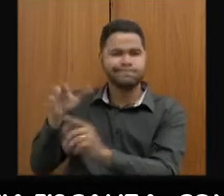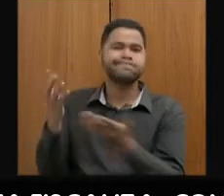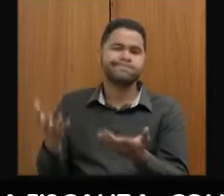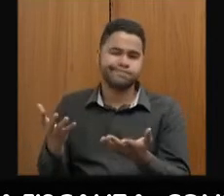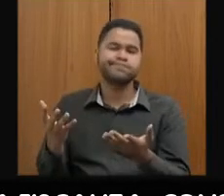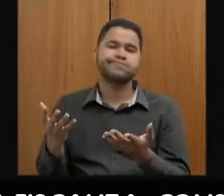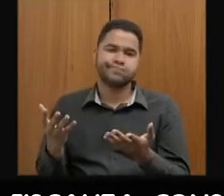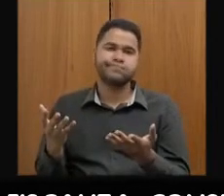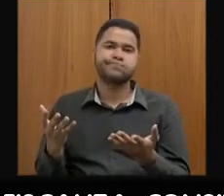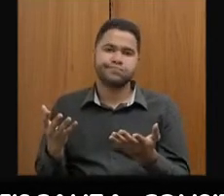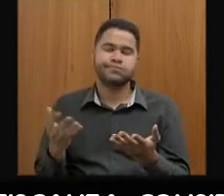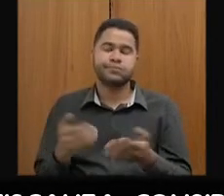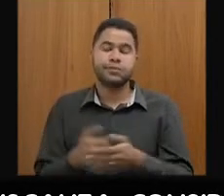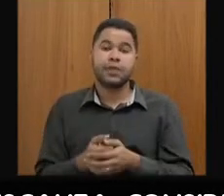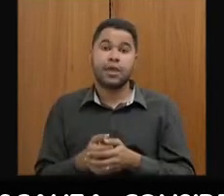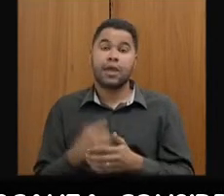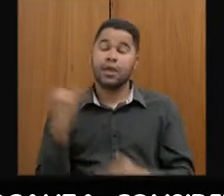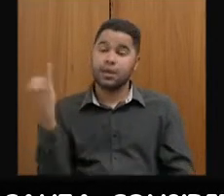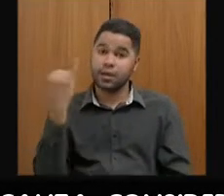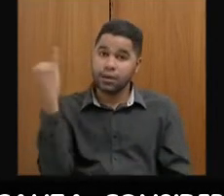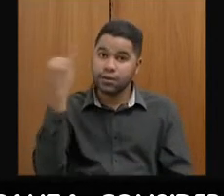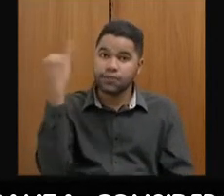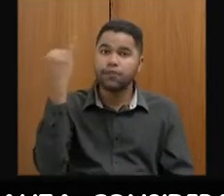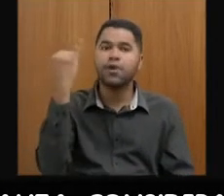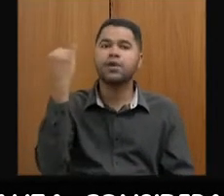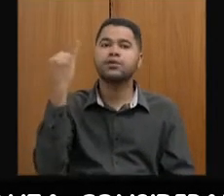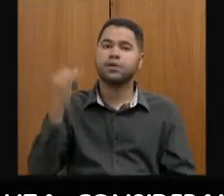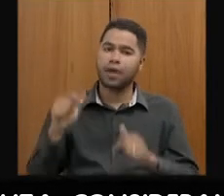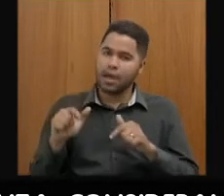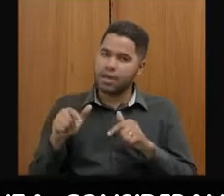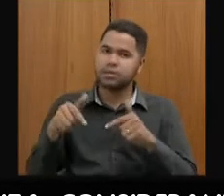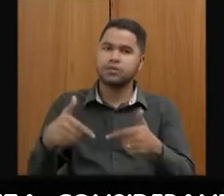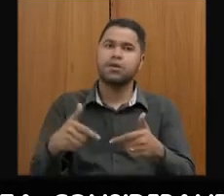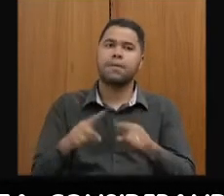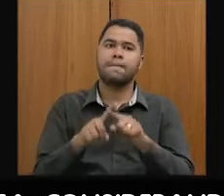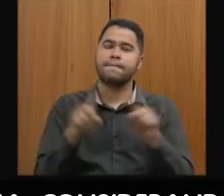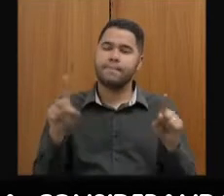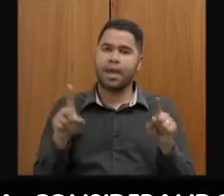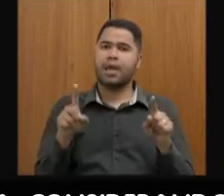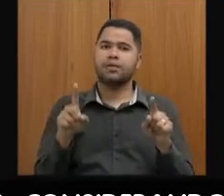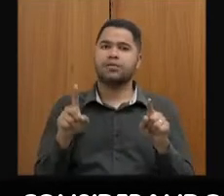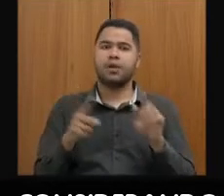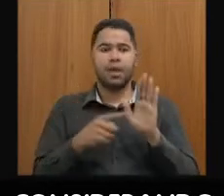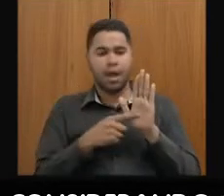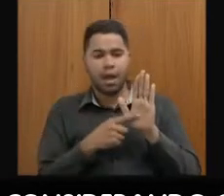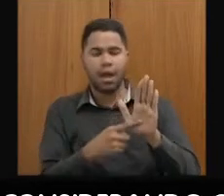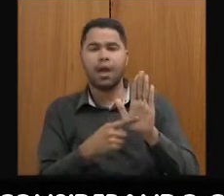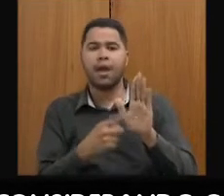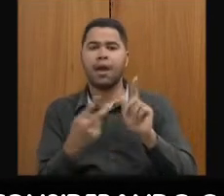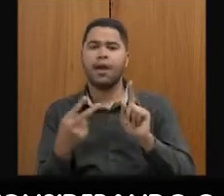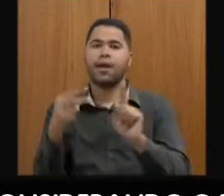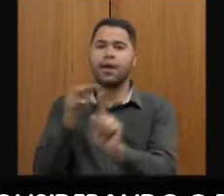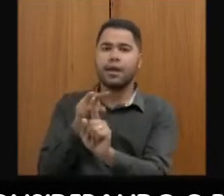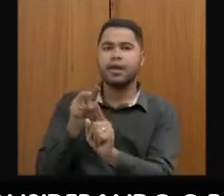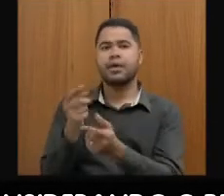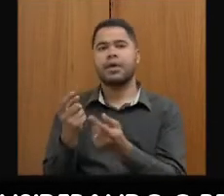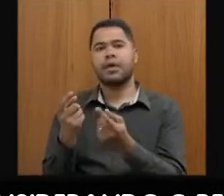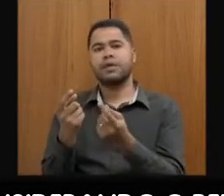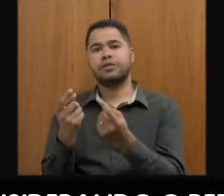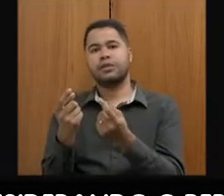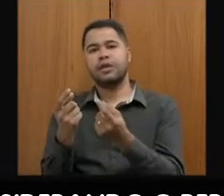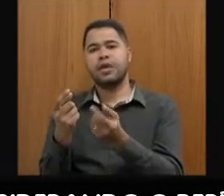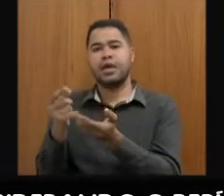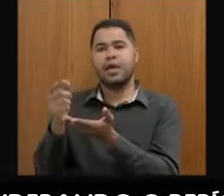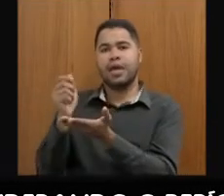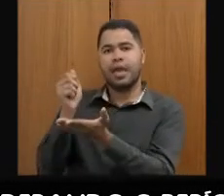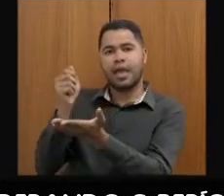é muito relevante essa ação, apesar dela não ser explícita sob a ótica de receita e despesa, mas ela